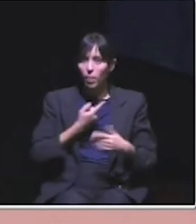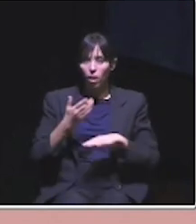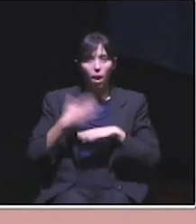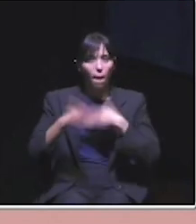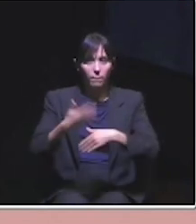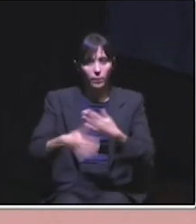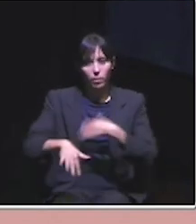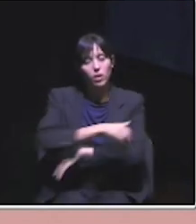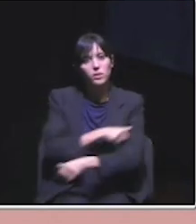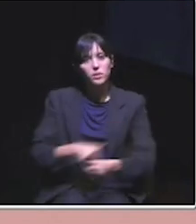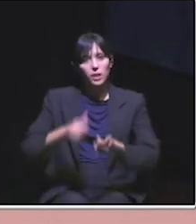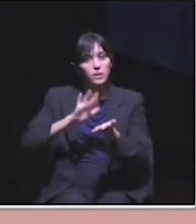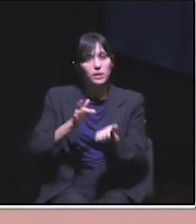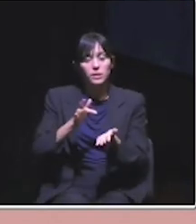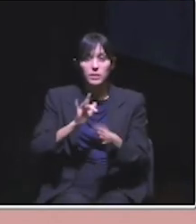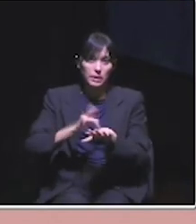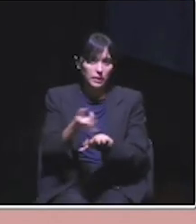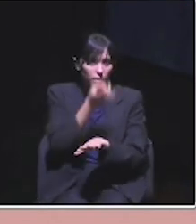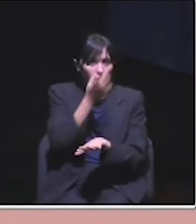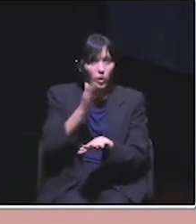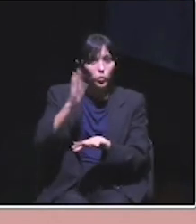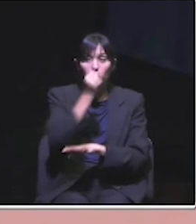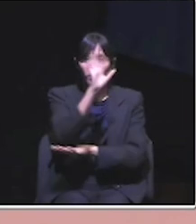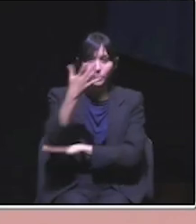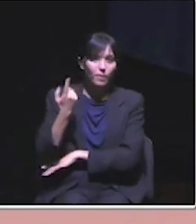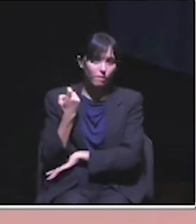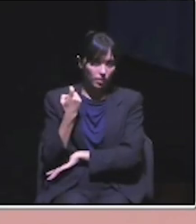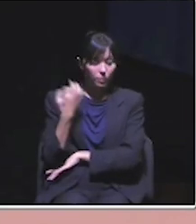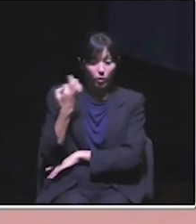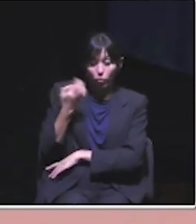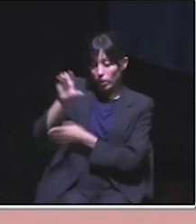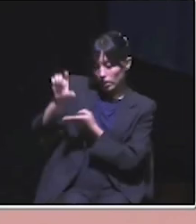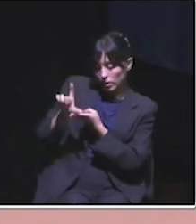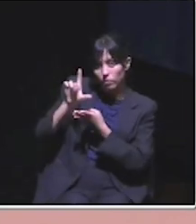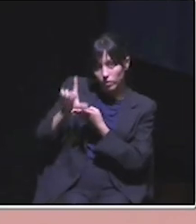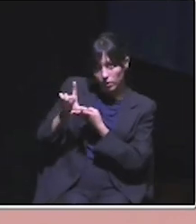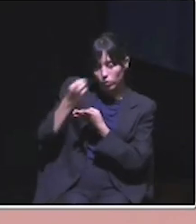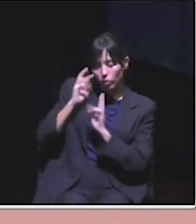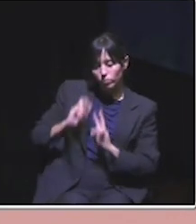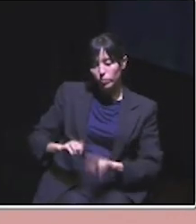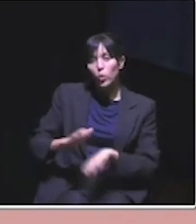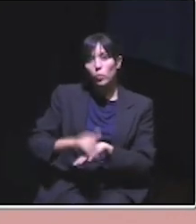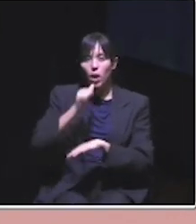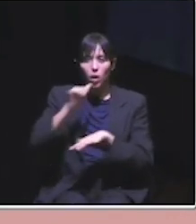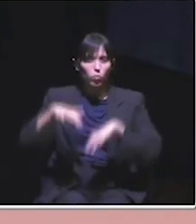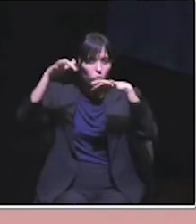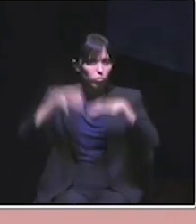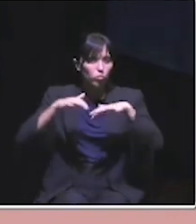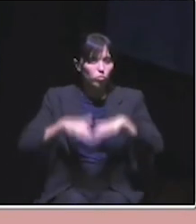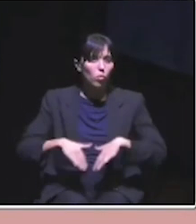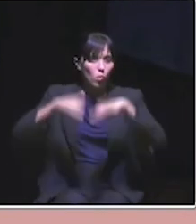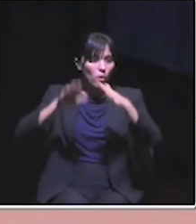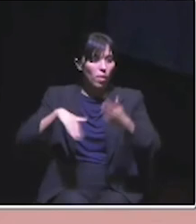zonas da cidade que são mais vulneráveis e onde há mais falta de vegetação. Numa análise que o livro fez, com base em vulnerabilidade das ceias e ondas de calor e com base na